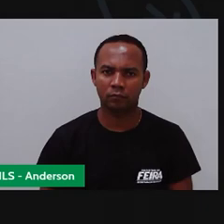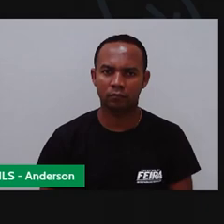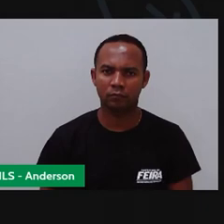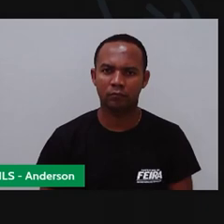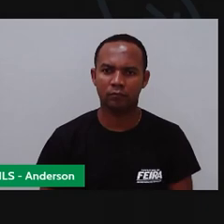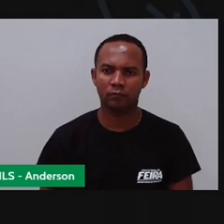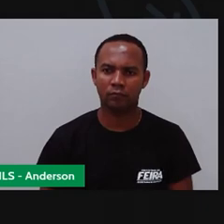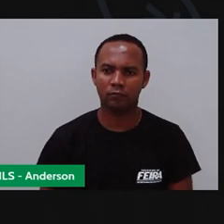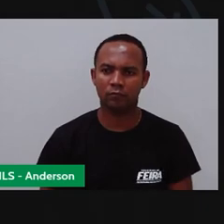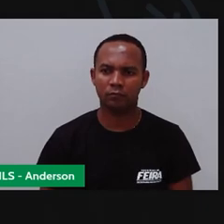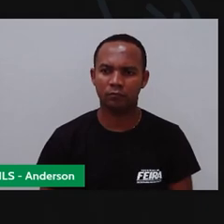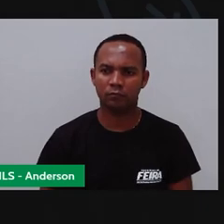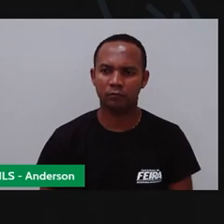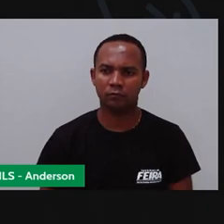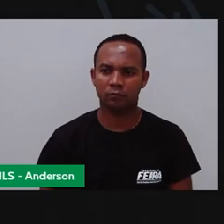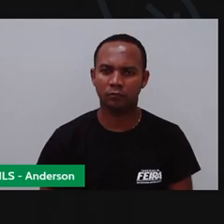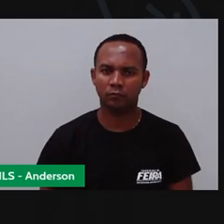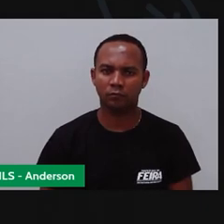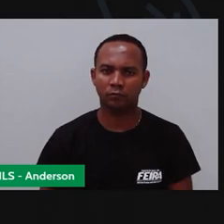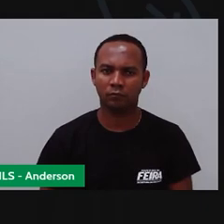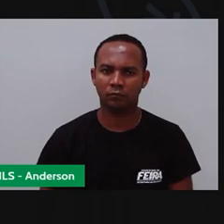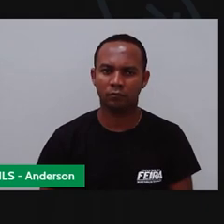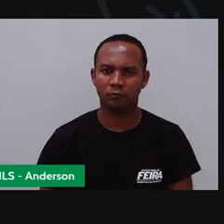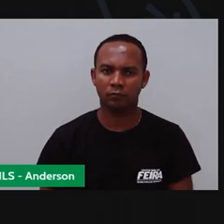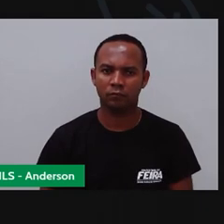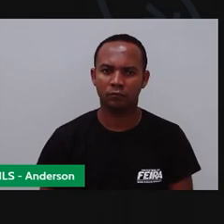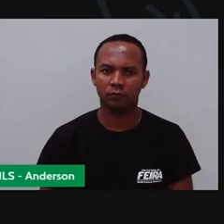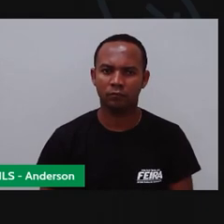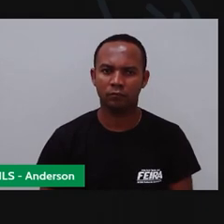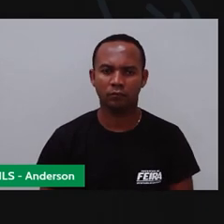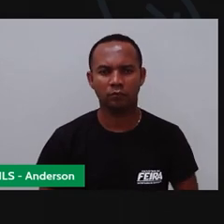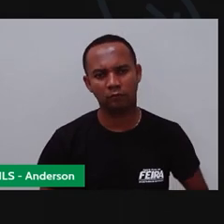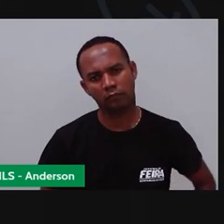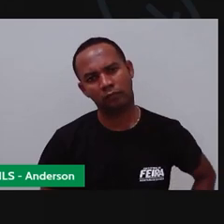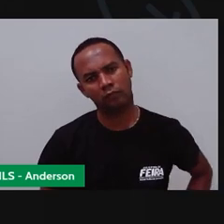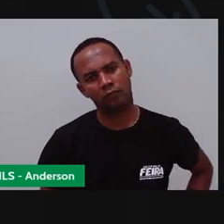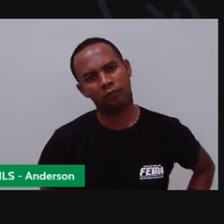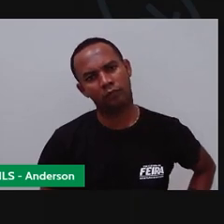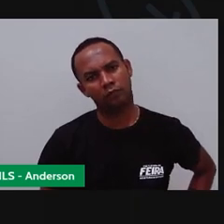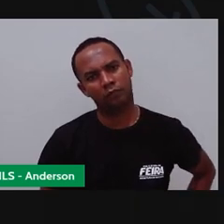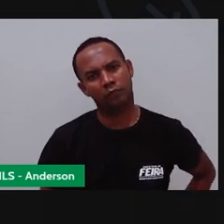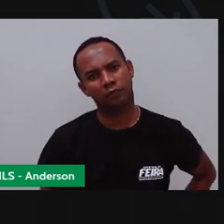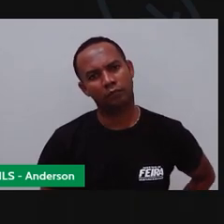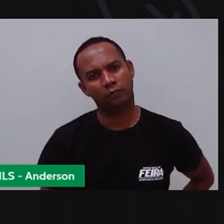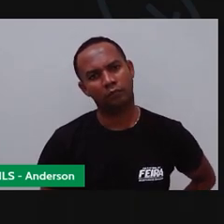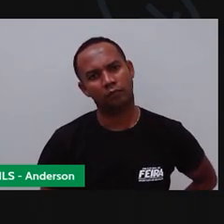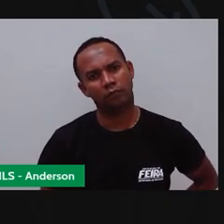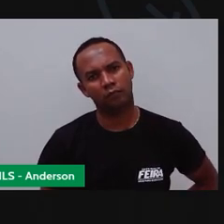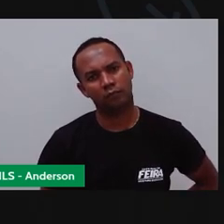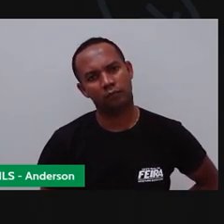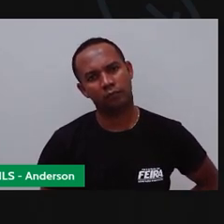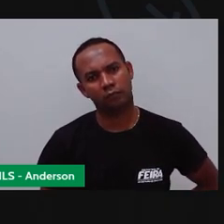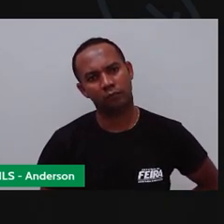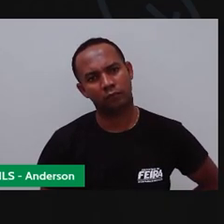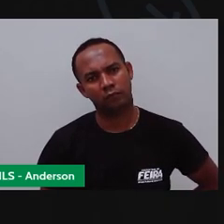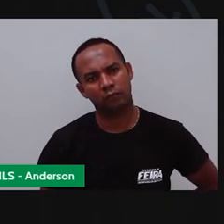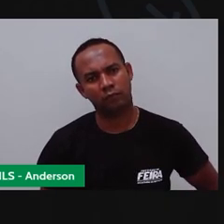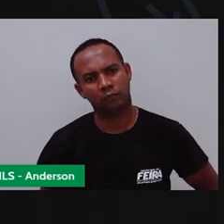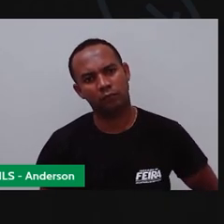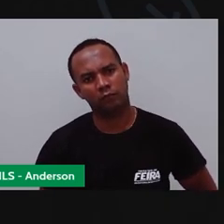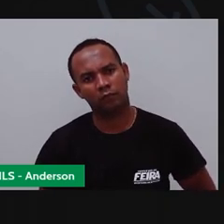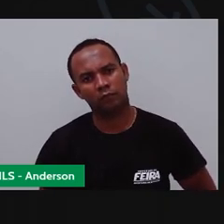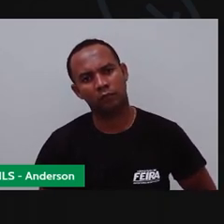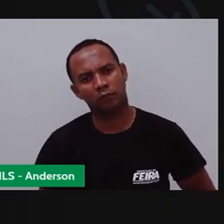Mas essa cola Que assim A pode até se sujar Por quê? Ó Ela é lavável Ó Passei cola